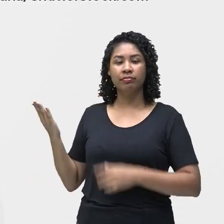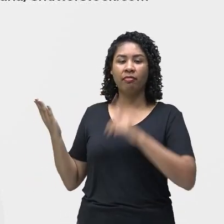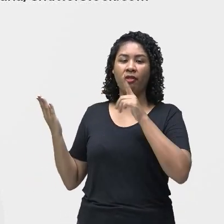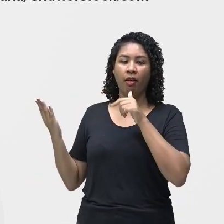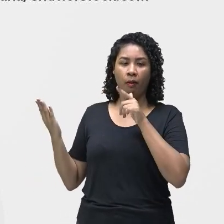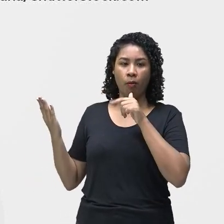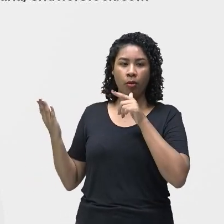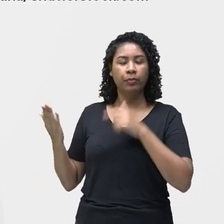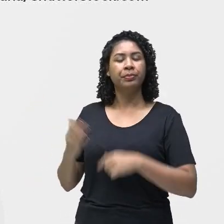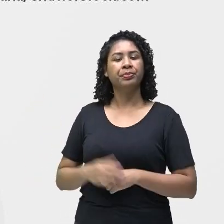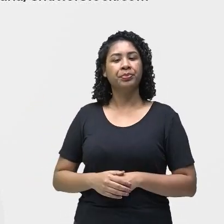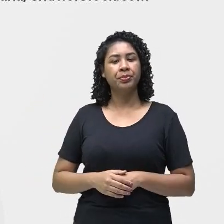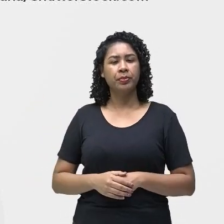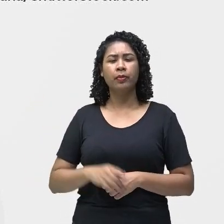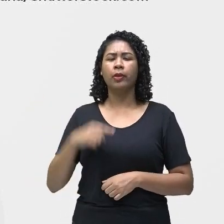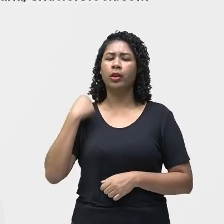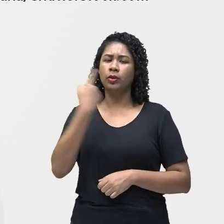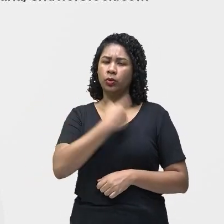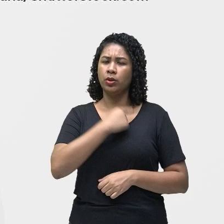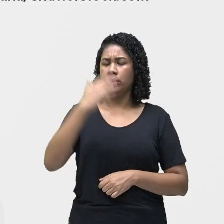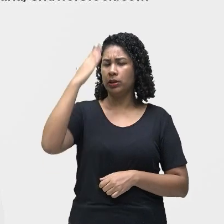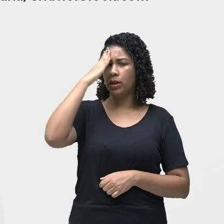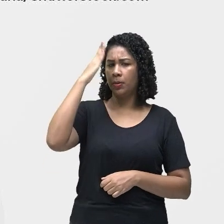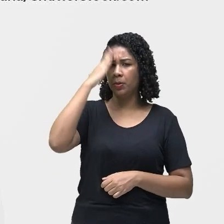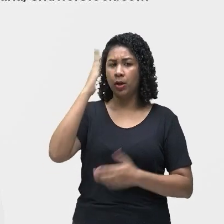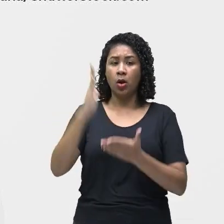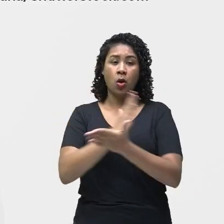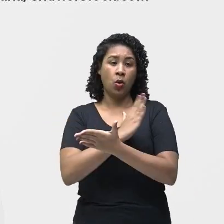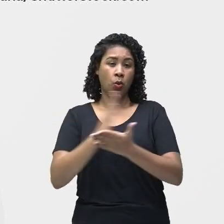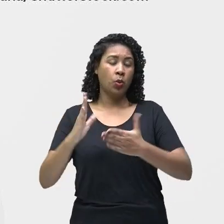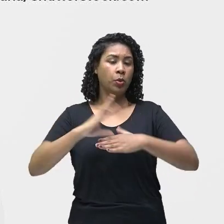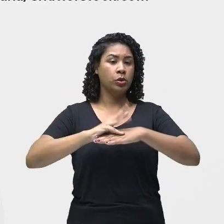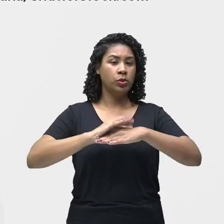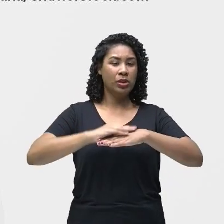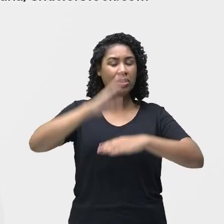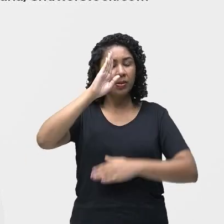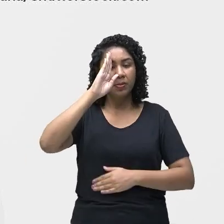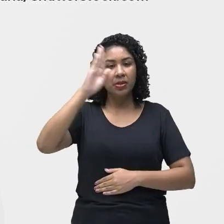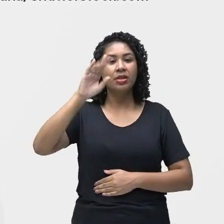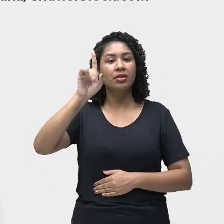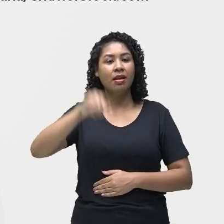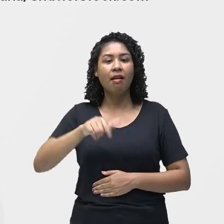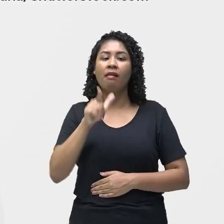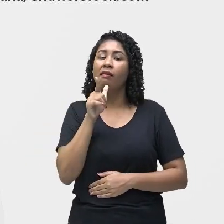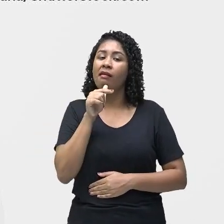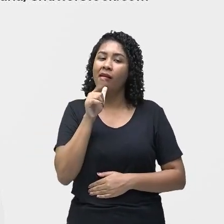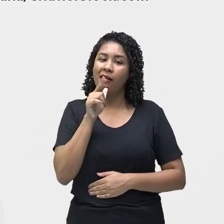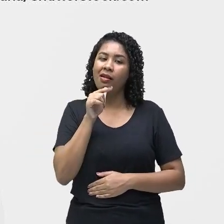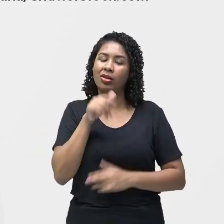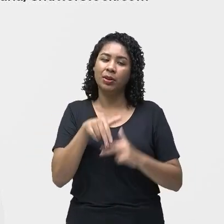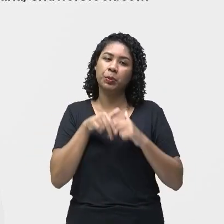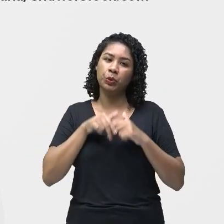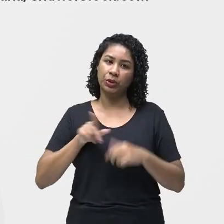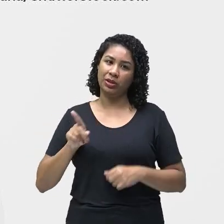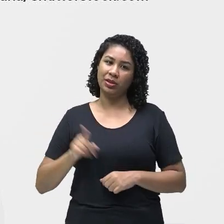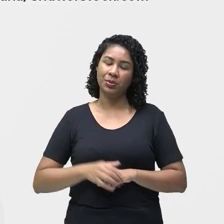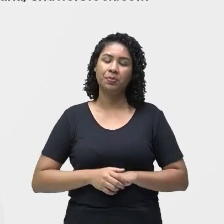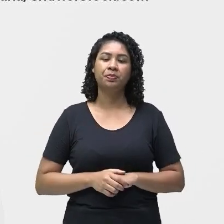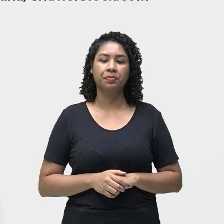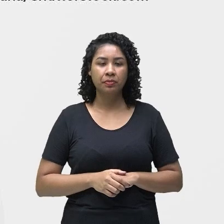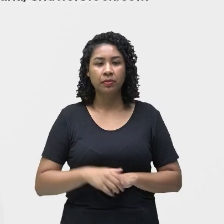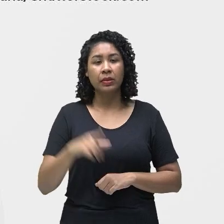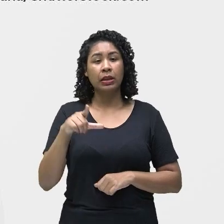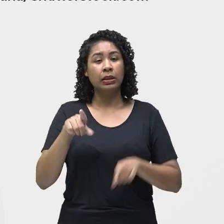viu aqui que algumas doenças são principalmente veiculadas por meio hídrico, pela água. E